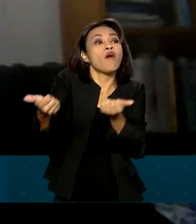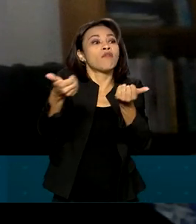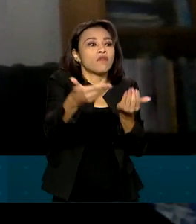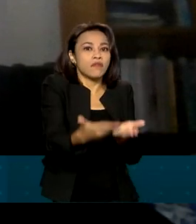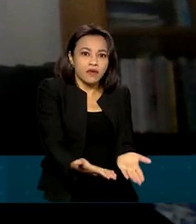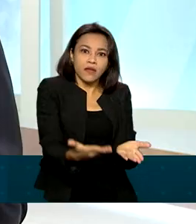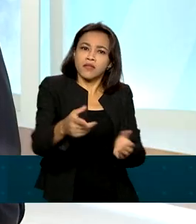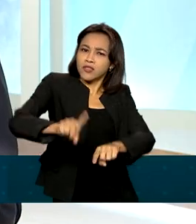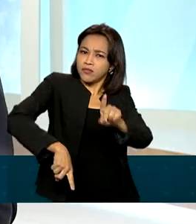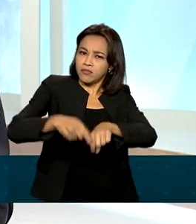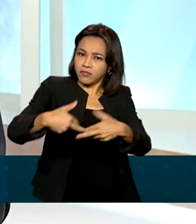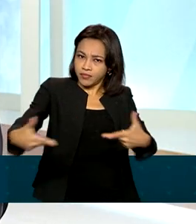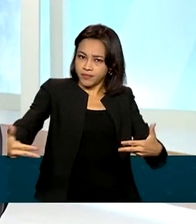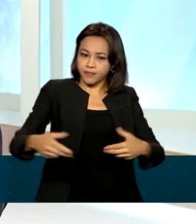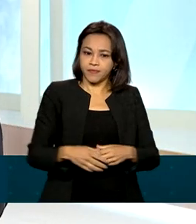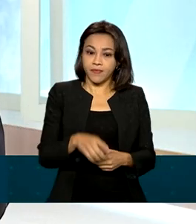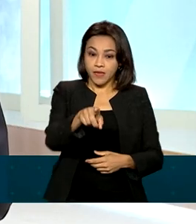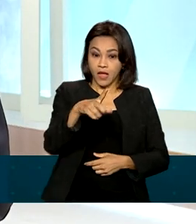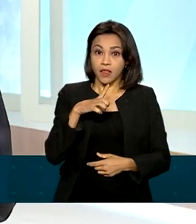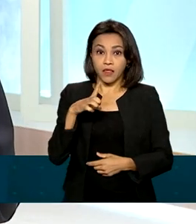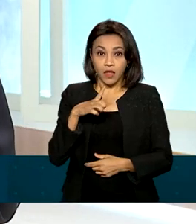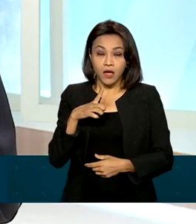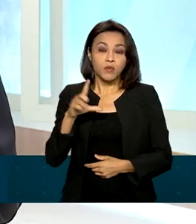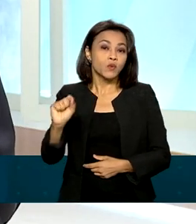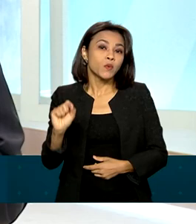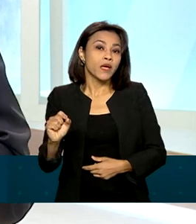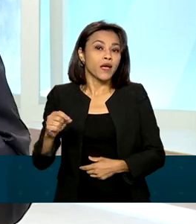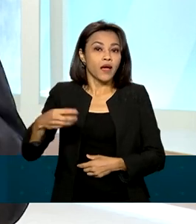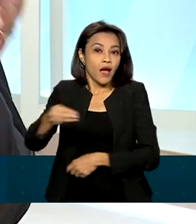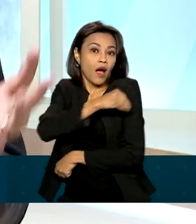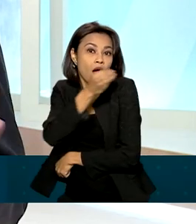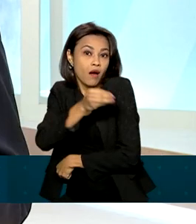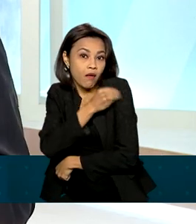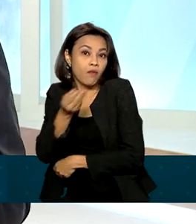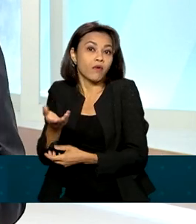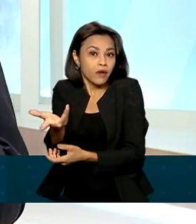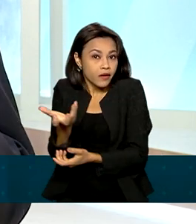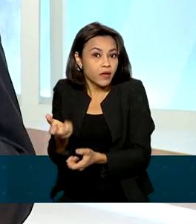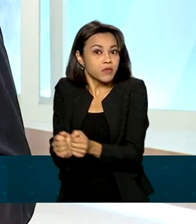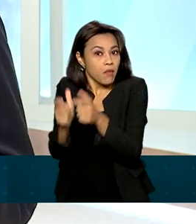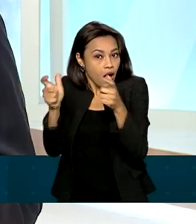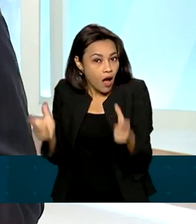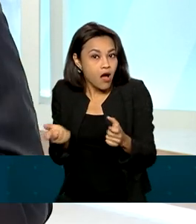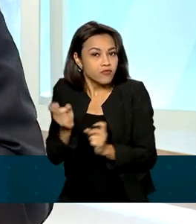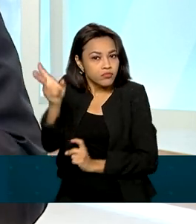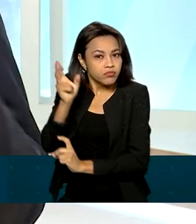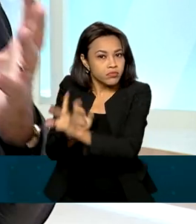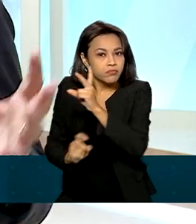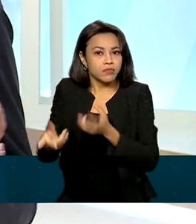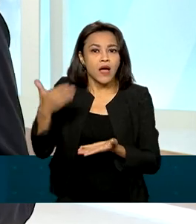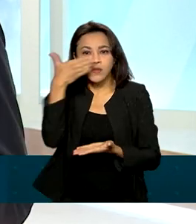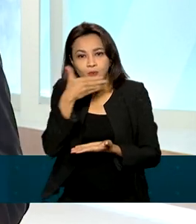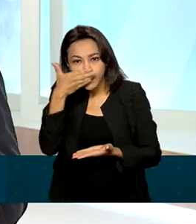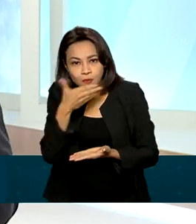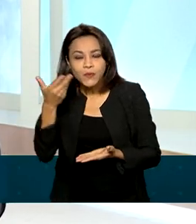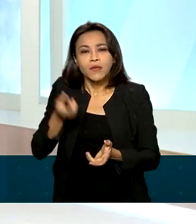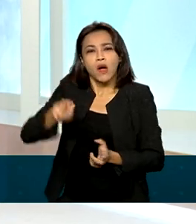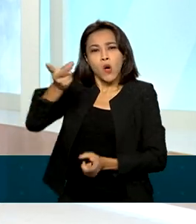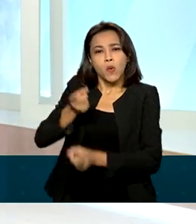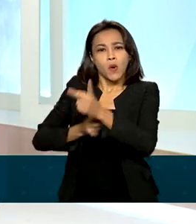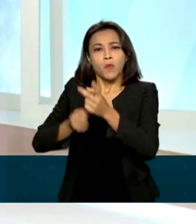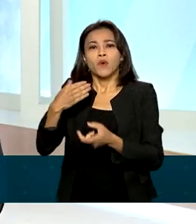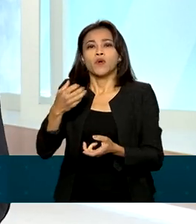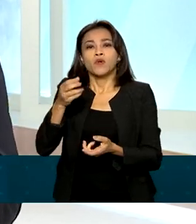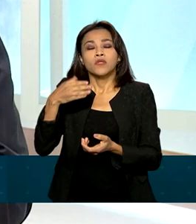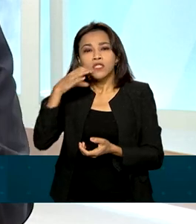de produtos. Nós temos, por exemplo, exportações de álcool, nós gostaríamos de aumentar, exportações de açúcar, exportações de suco de laranja, e muitas